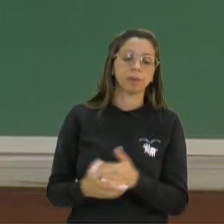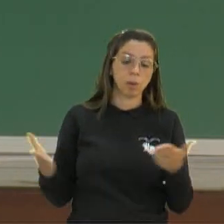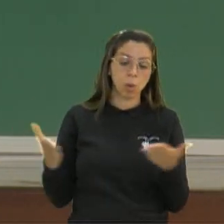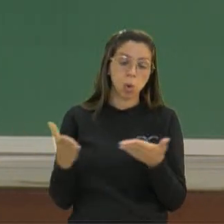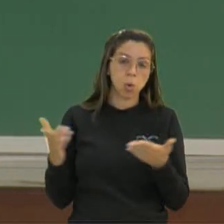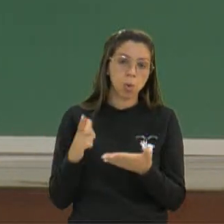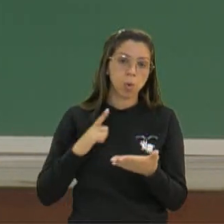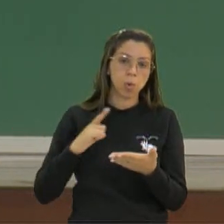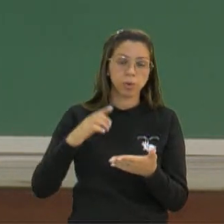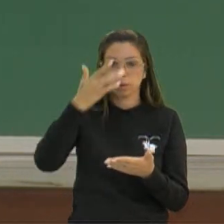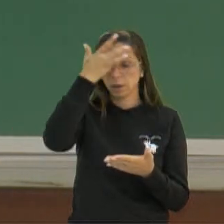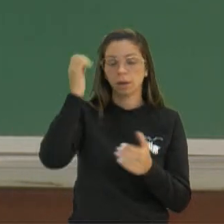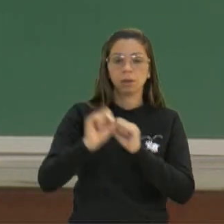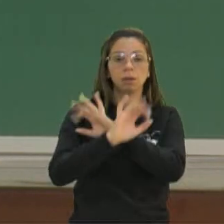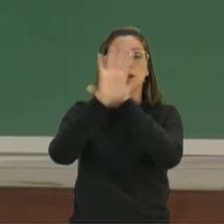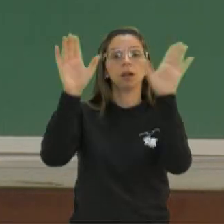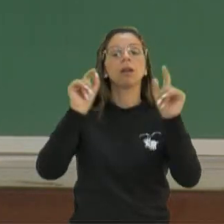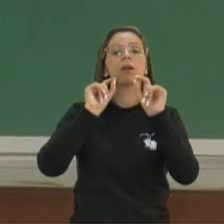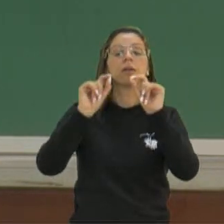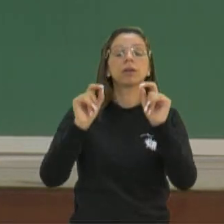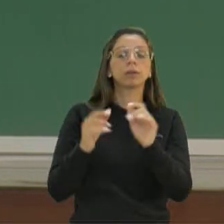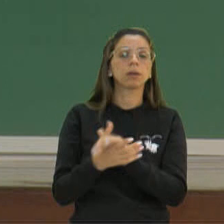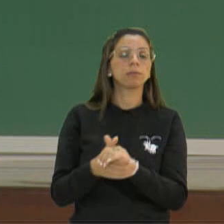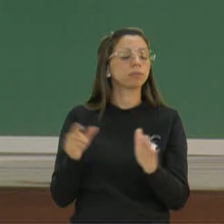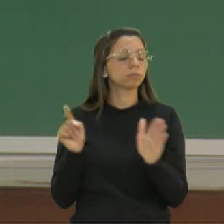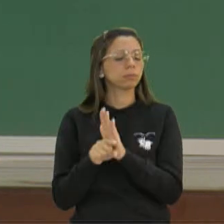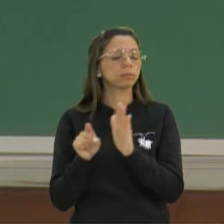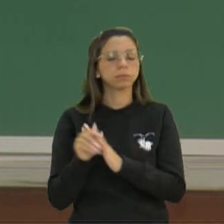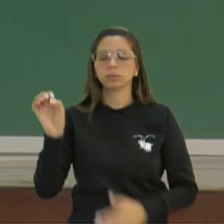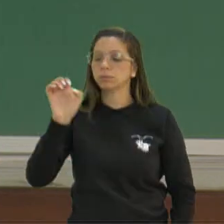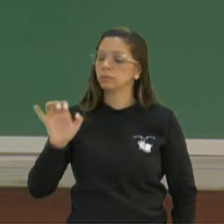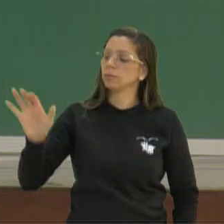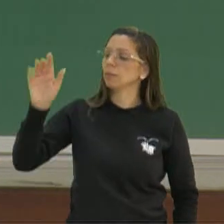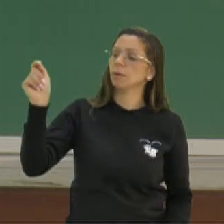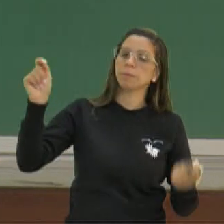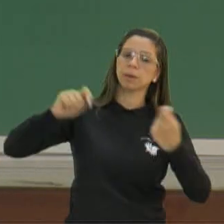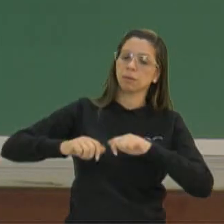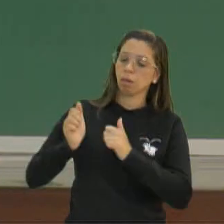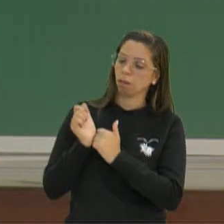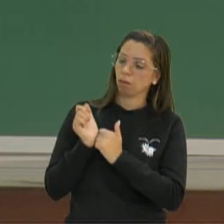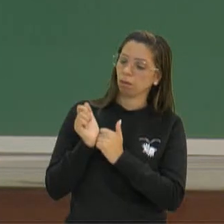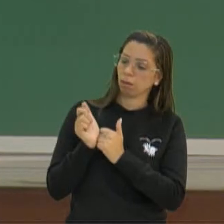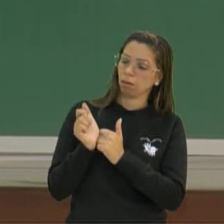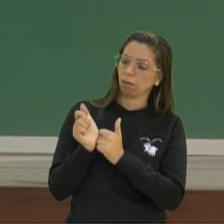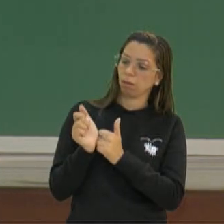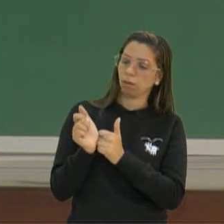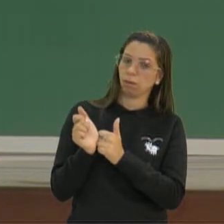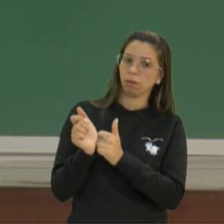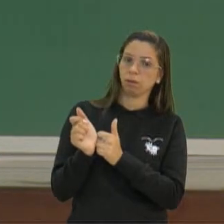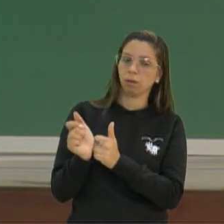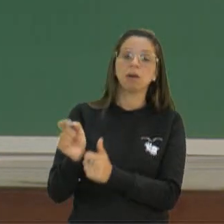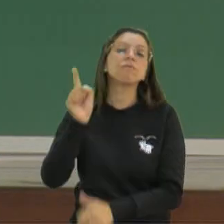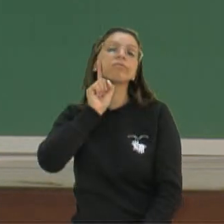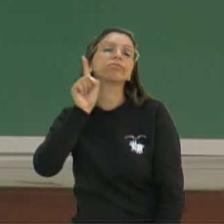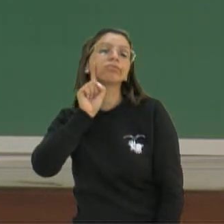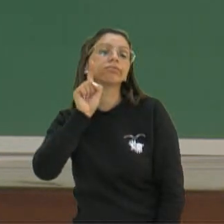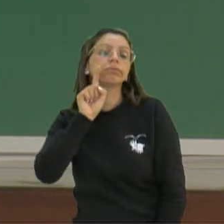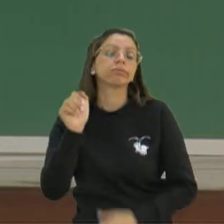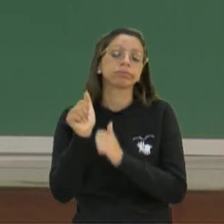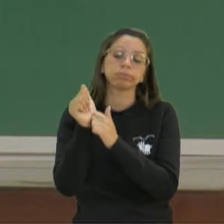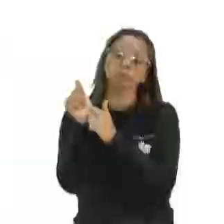espíritos mais esclarecidos começam a questionar se a Europa deveria ter seguido os mesmos passos dos Estados Unidos,